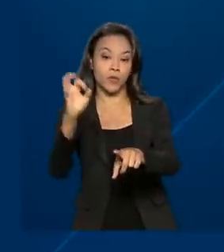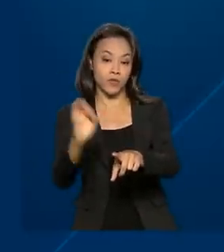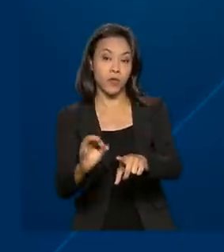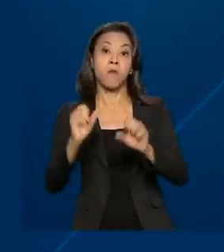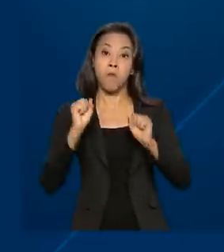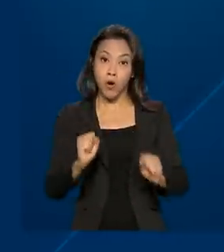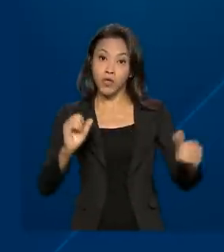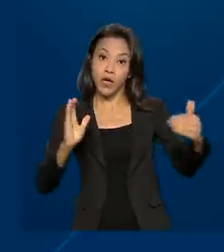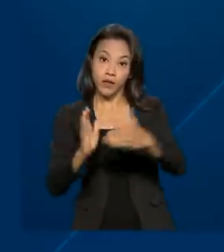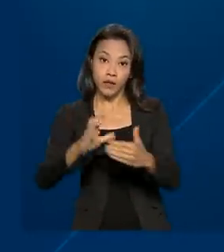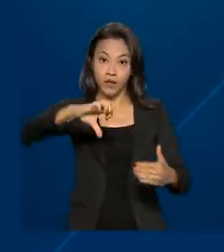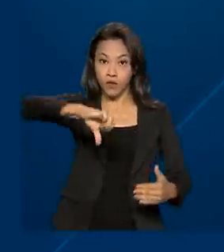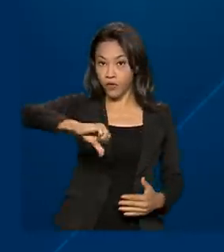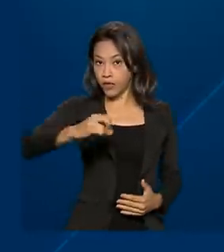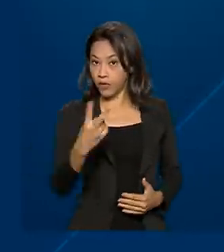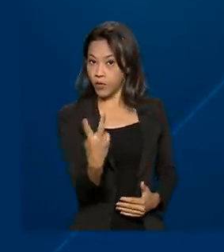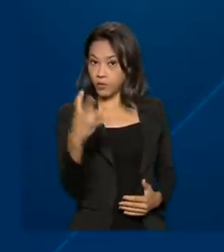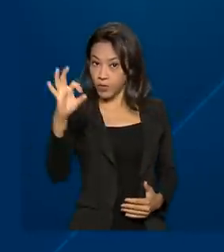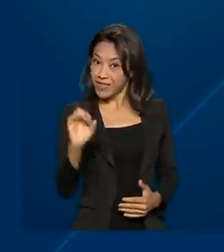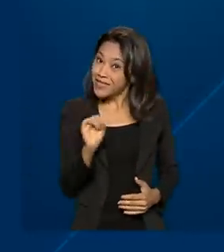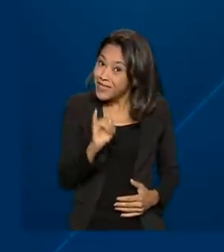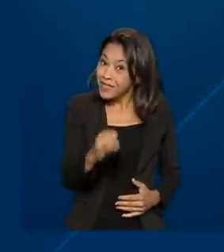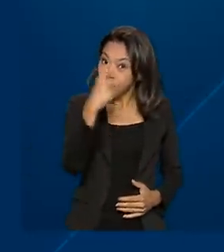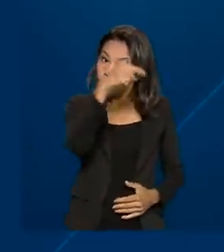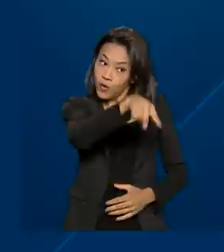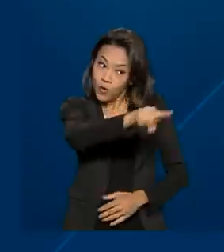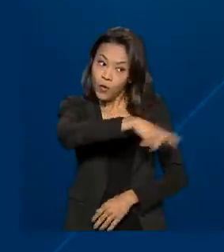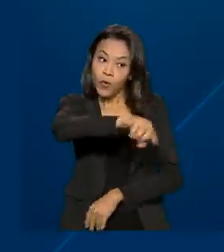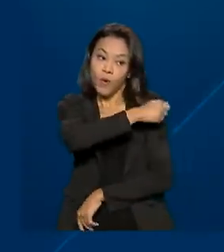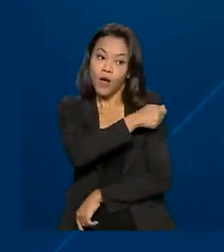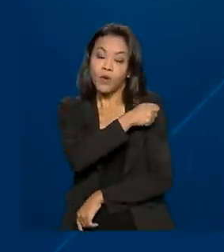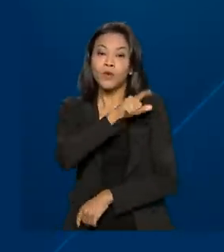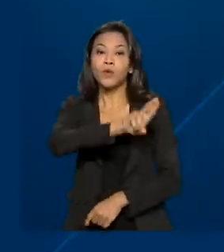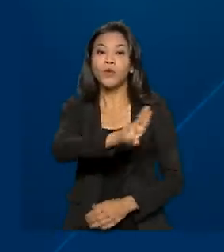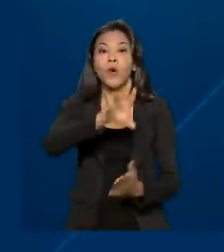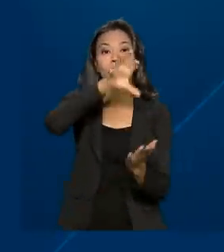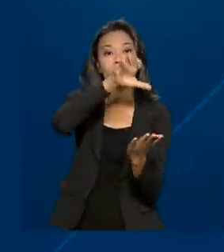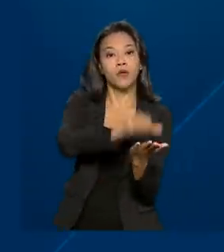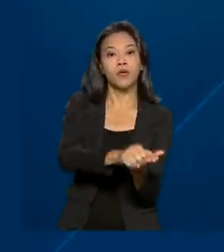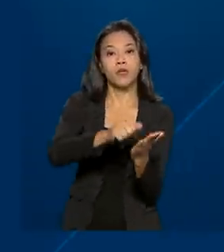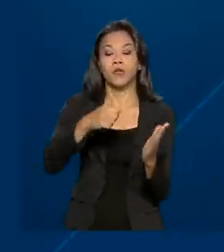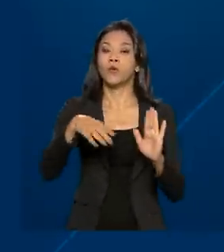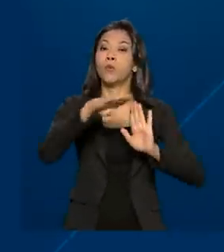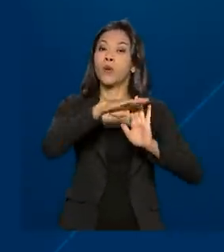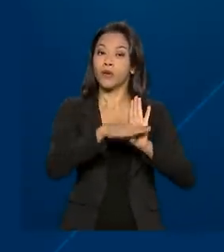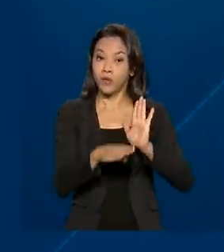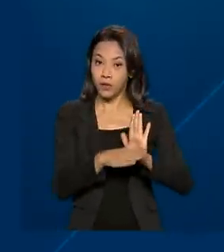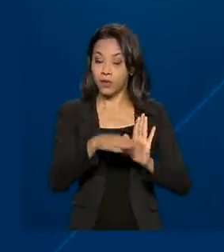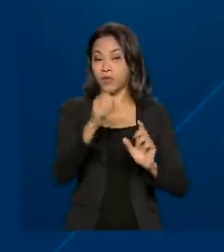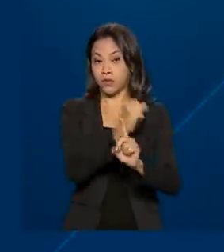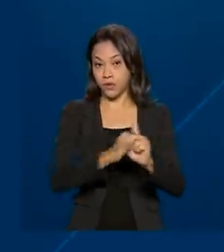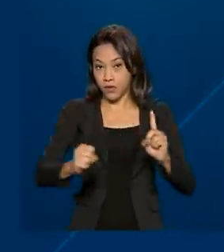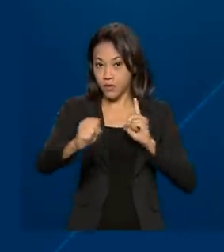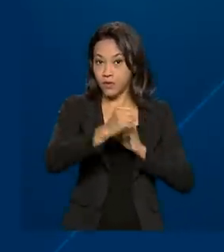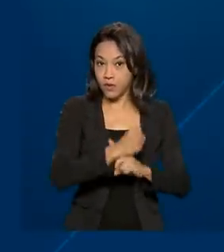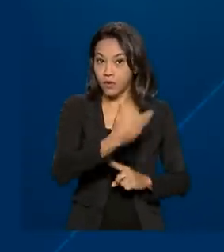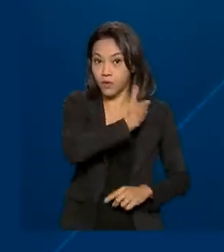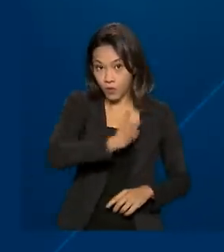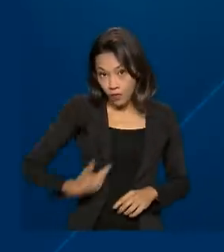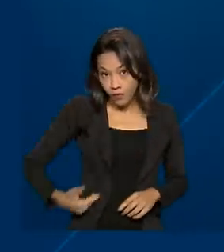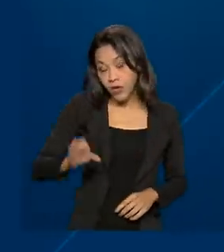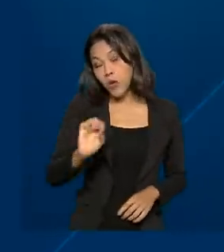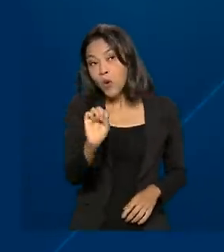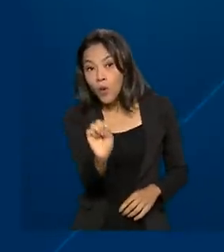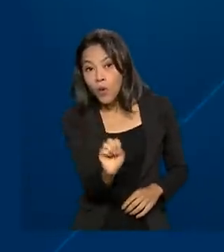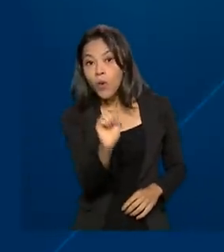chegar a 92% se o estudante for inscrito no Cadastro Único para Programas Sociais do Governo Federal, Cade Único, ou